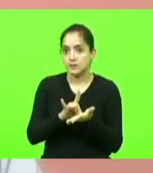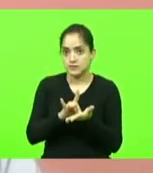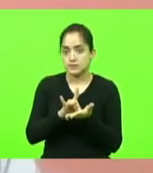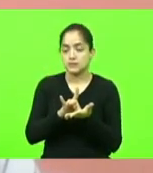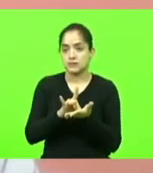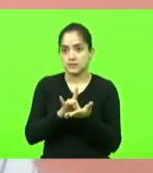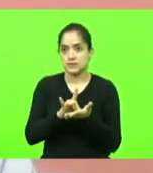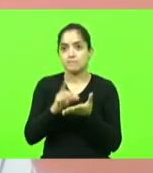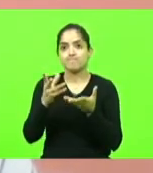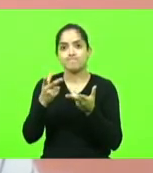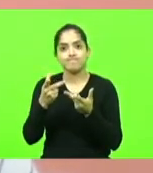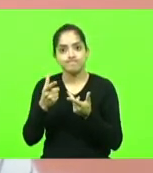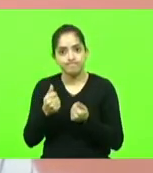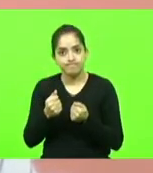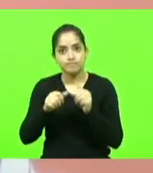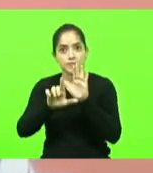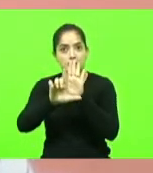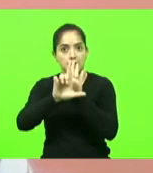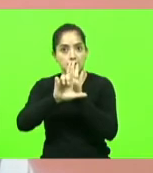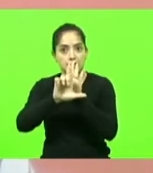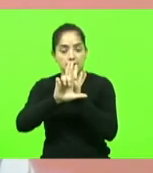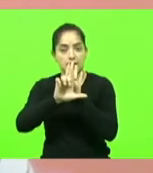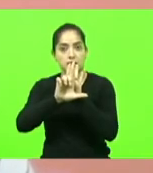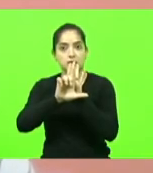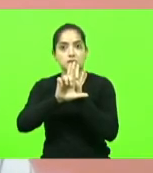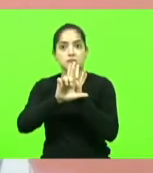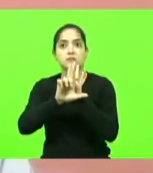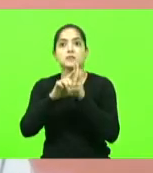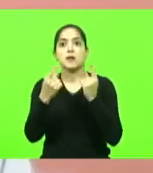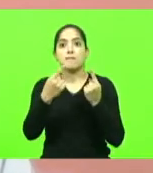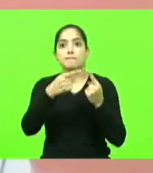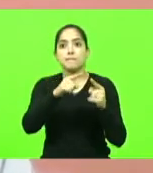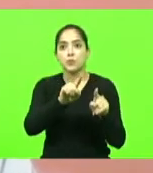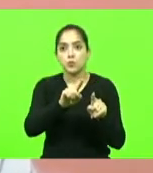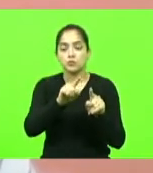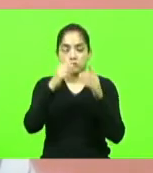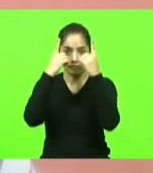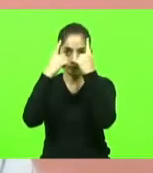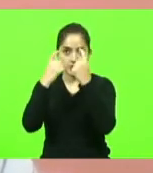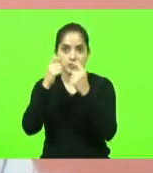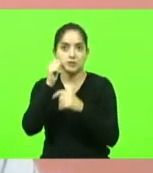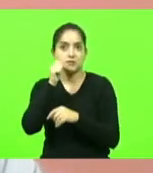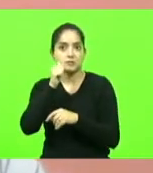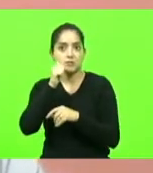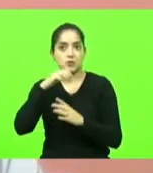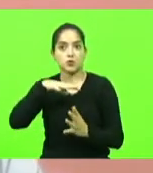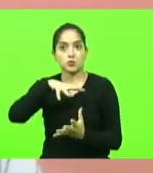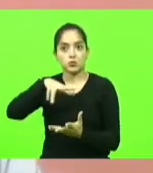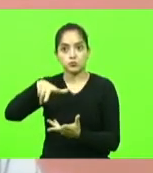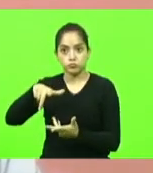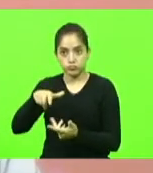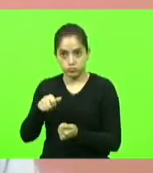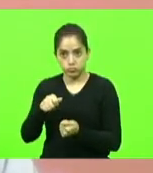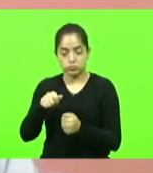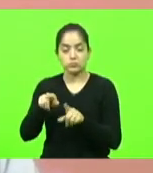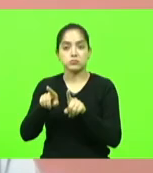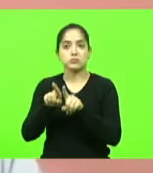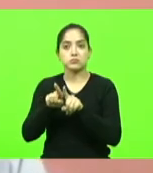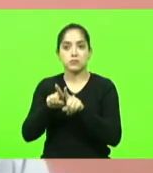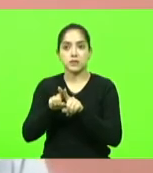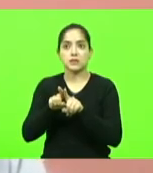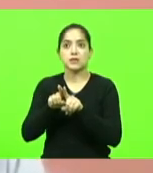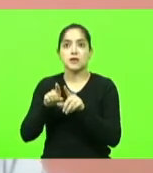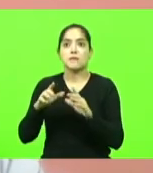eficazes leis no combate à violência contra a mulher no mundo e considerada pela